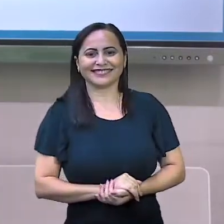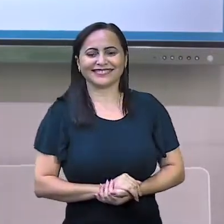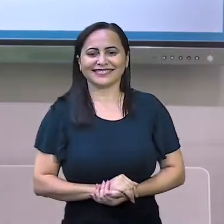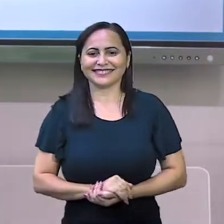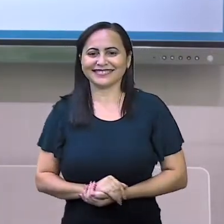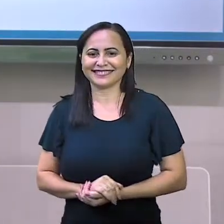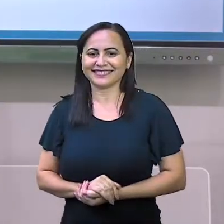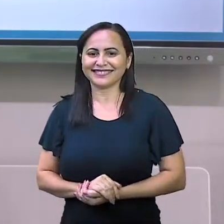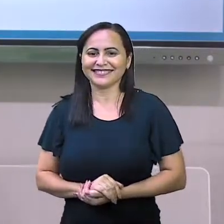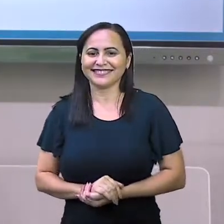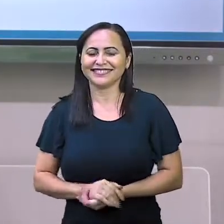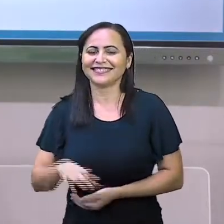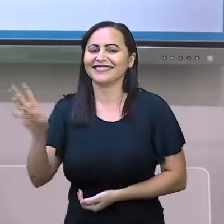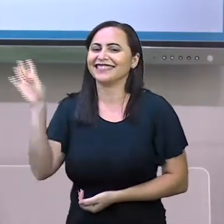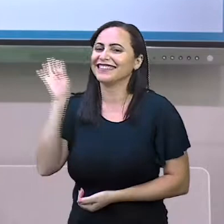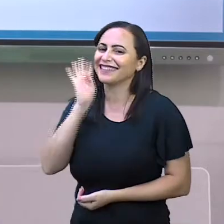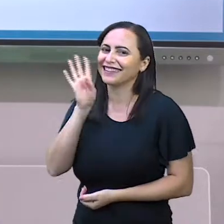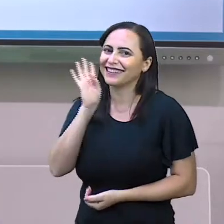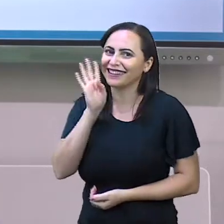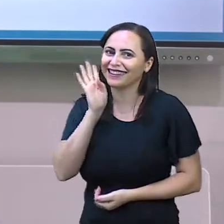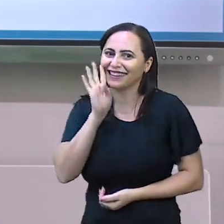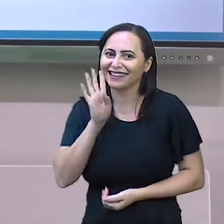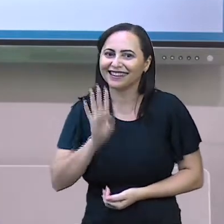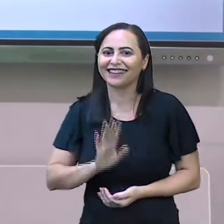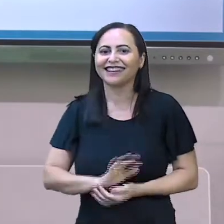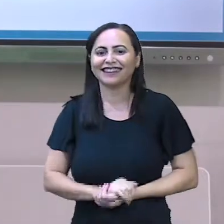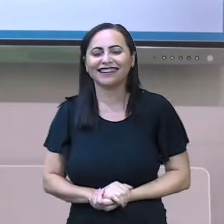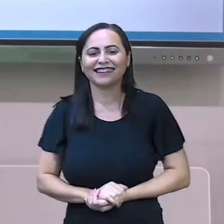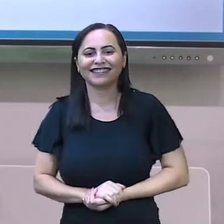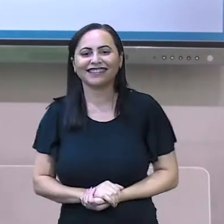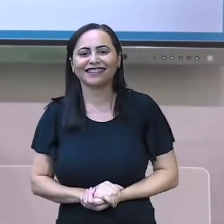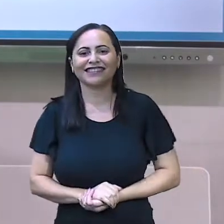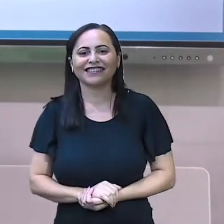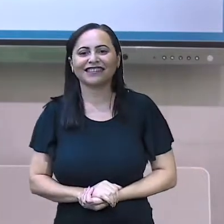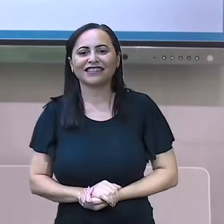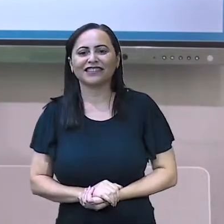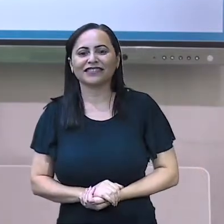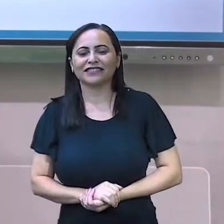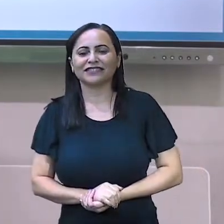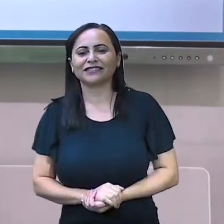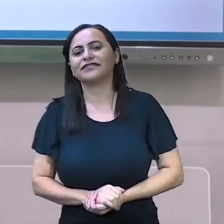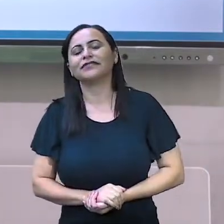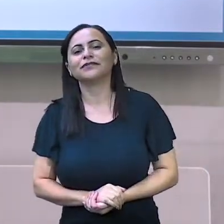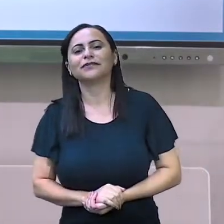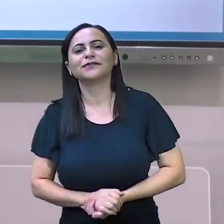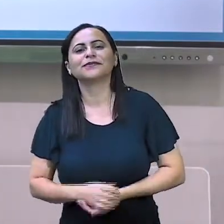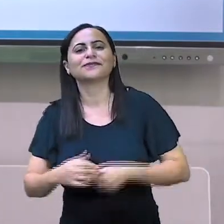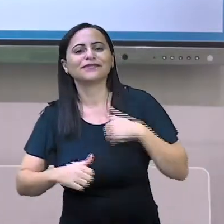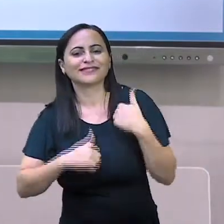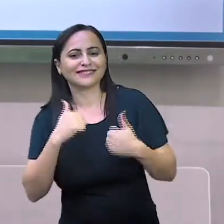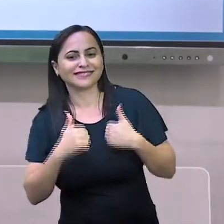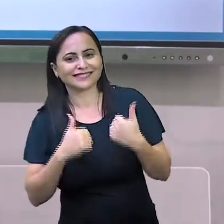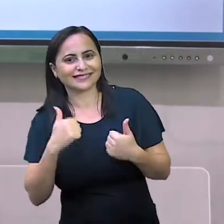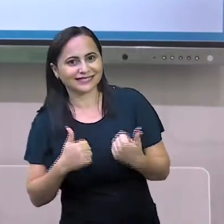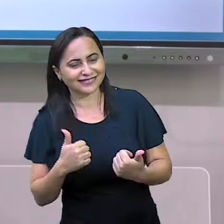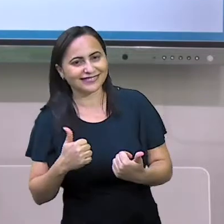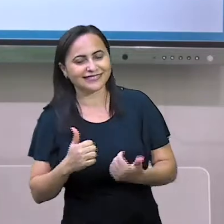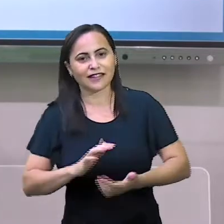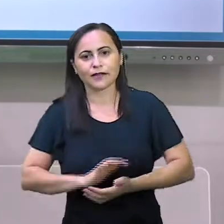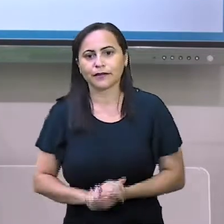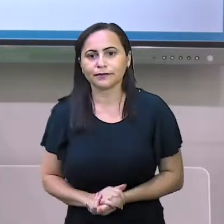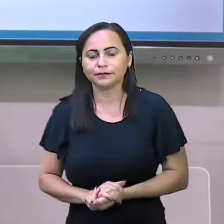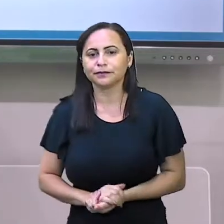muito legal mesmo relógio Que legal, criançada!